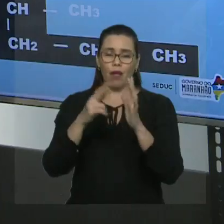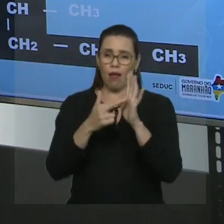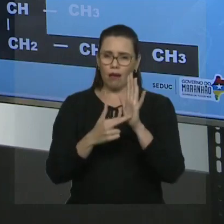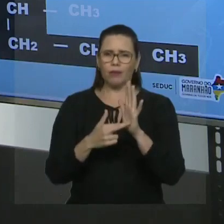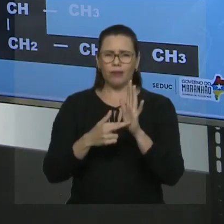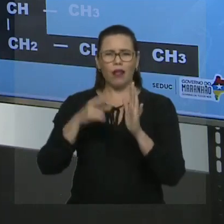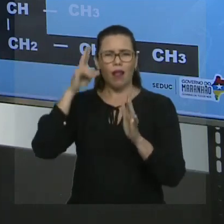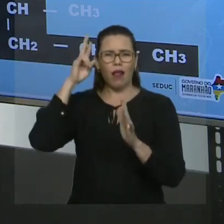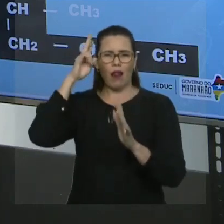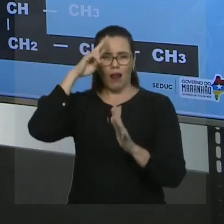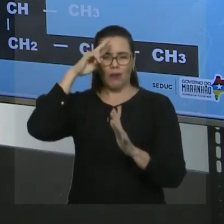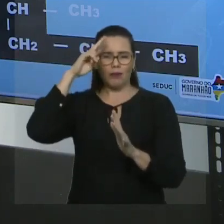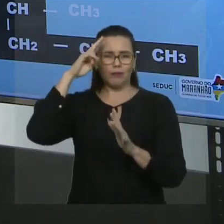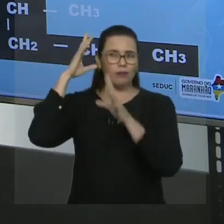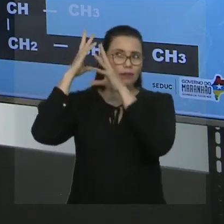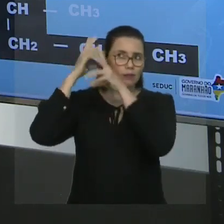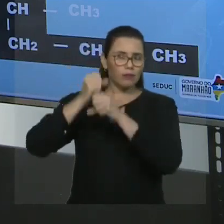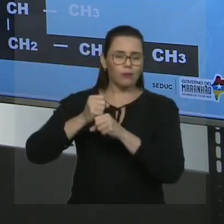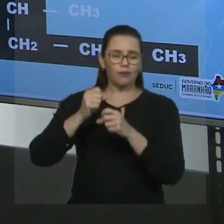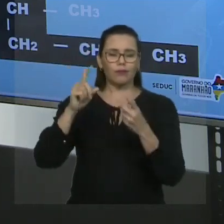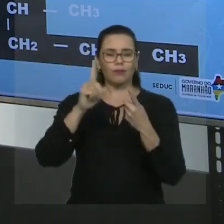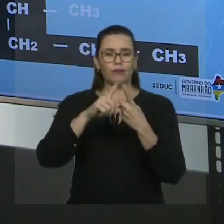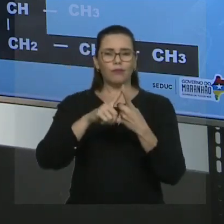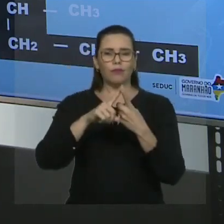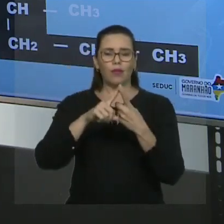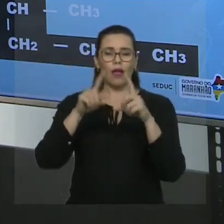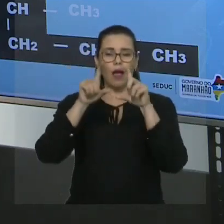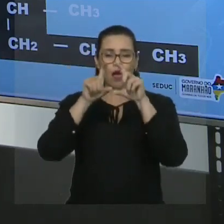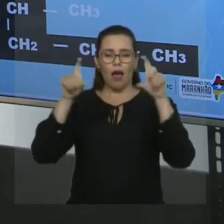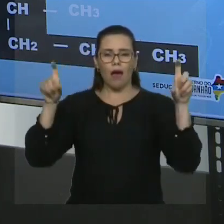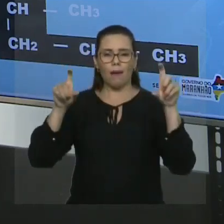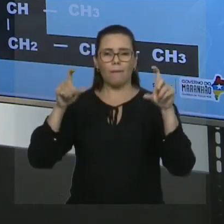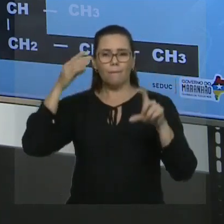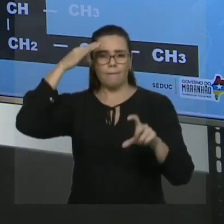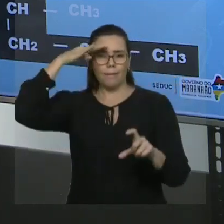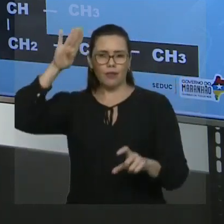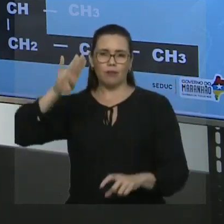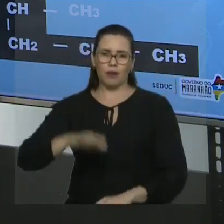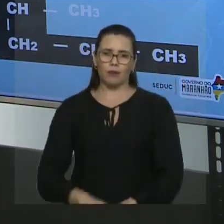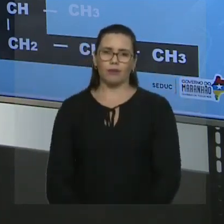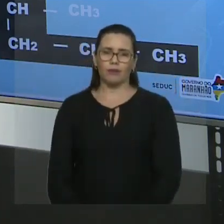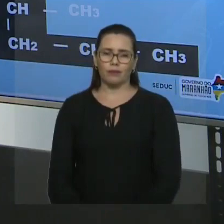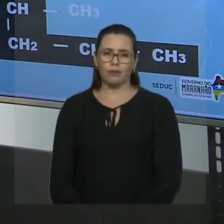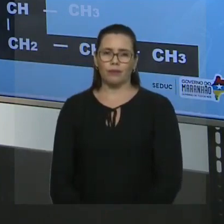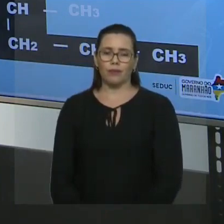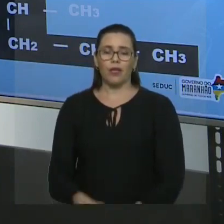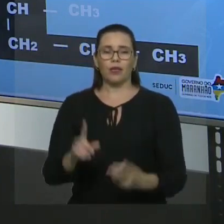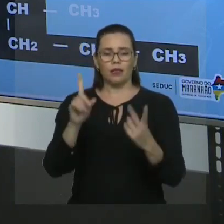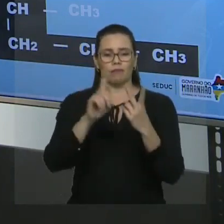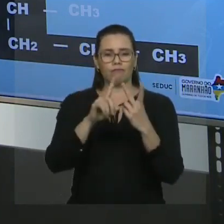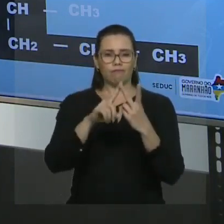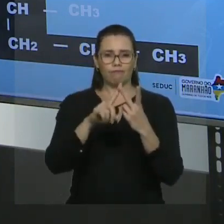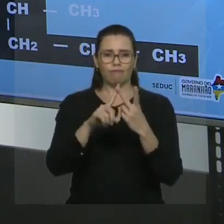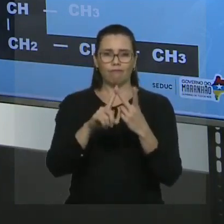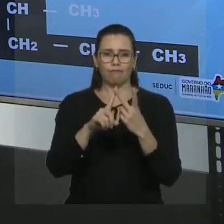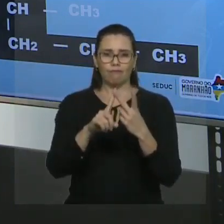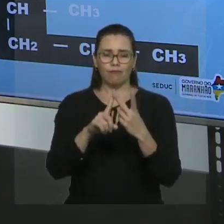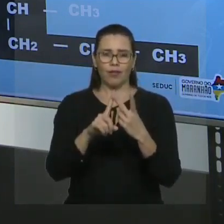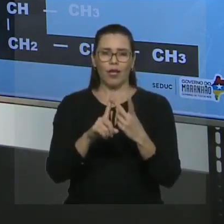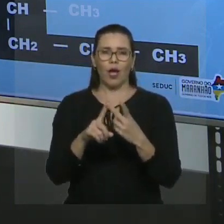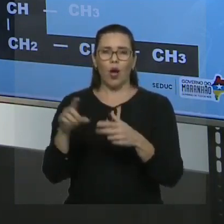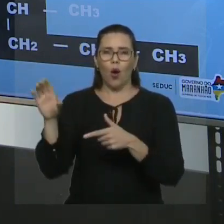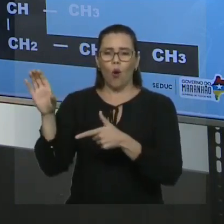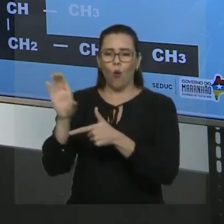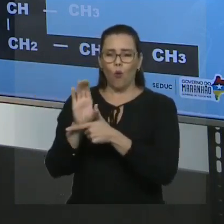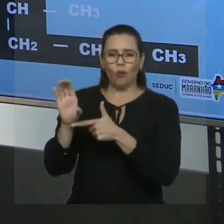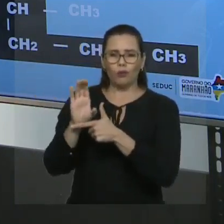Ok? Na hora que você acha a cadeia principal, você acha na mesma hora as ramificações. Segunda regra, você vai numerar a